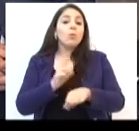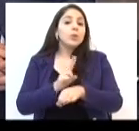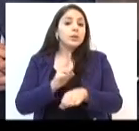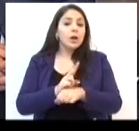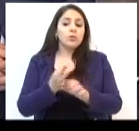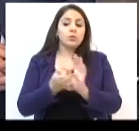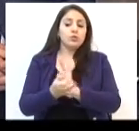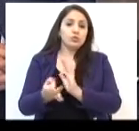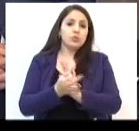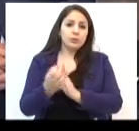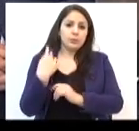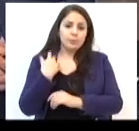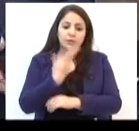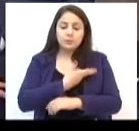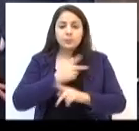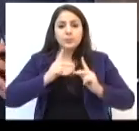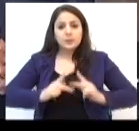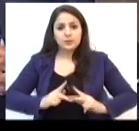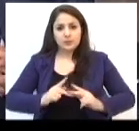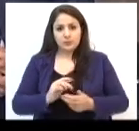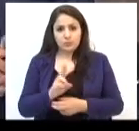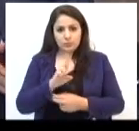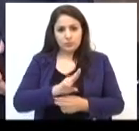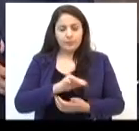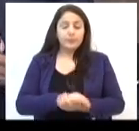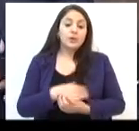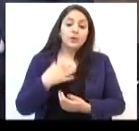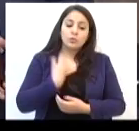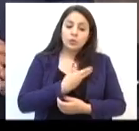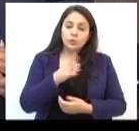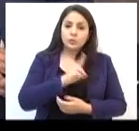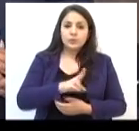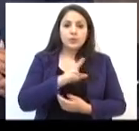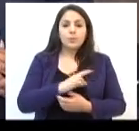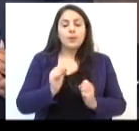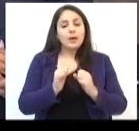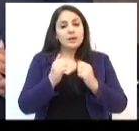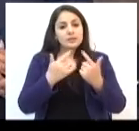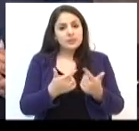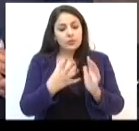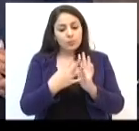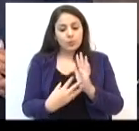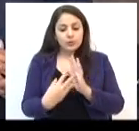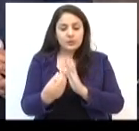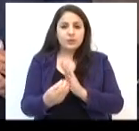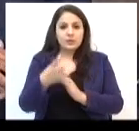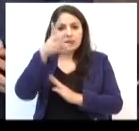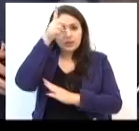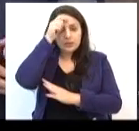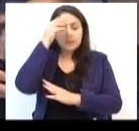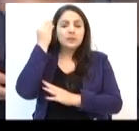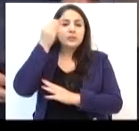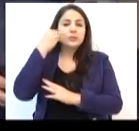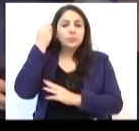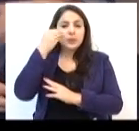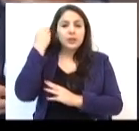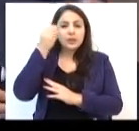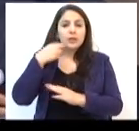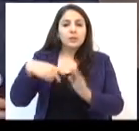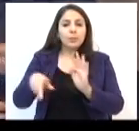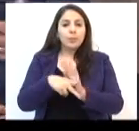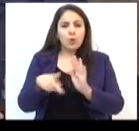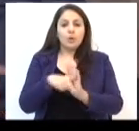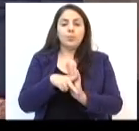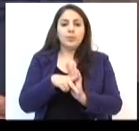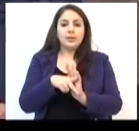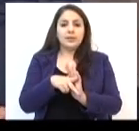quem está nos assistindo? Bom, nós usamos modelos de ação e modelos de análise da situação baseado em experiências